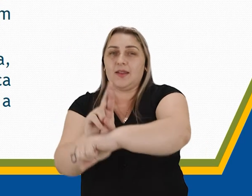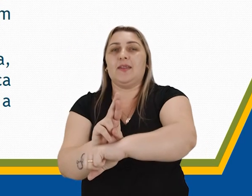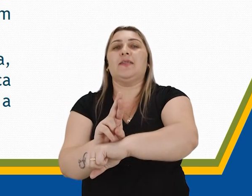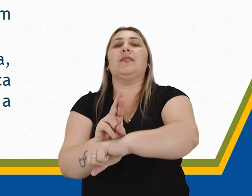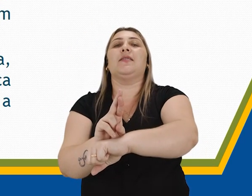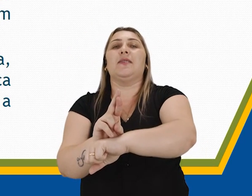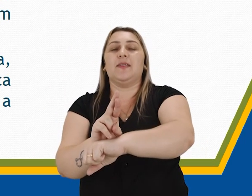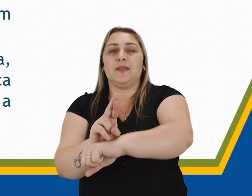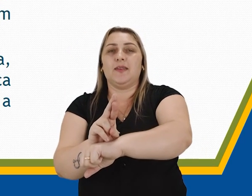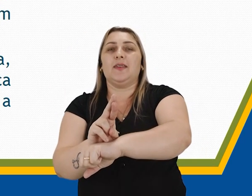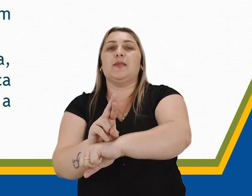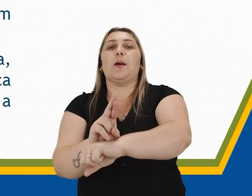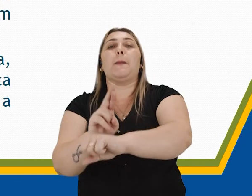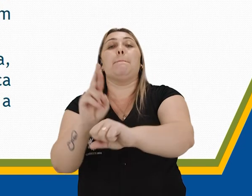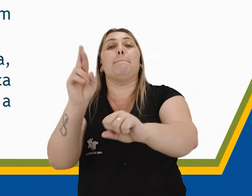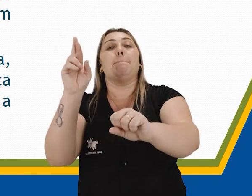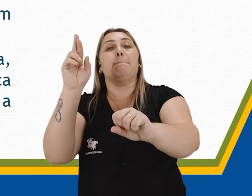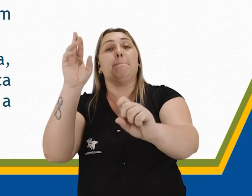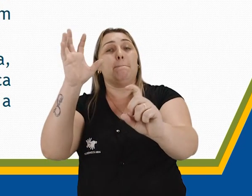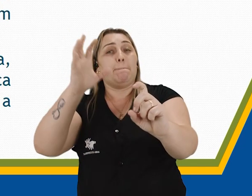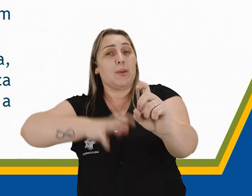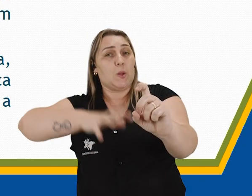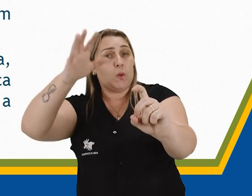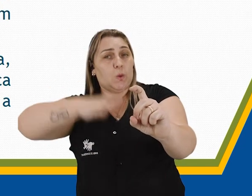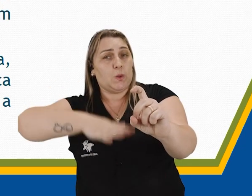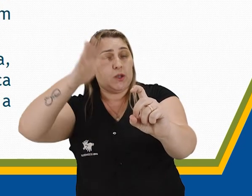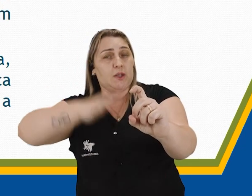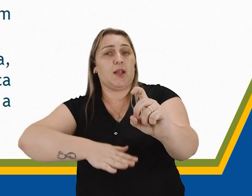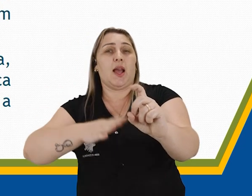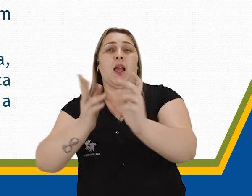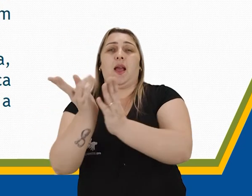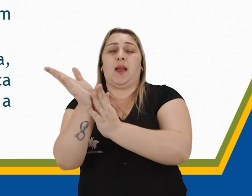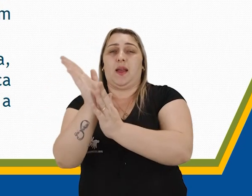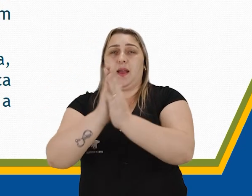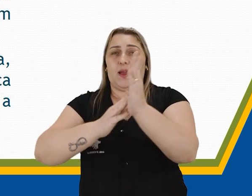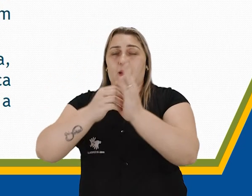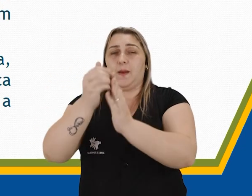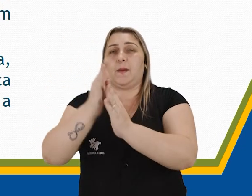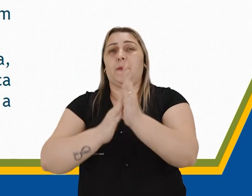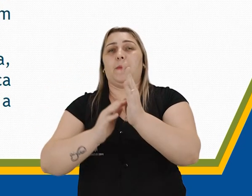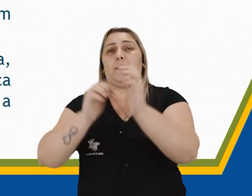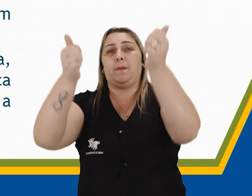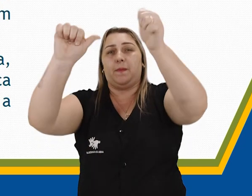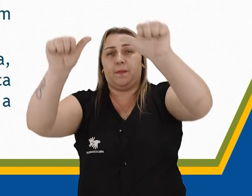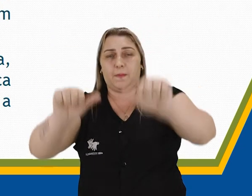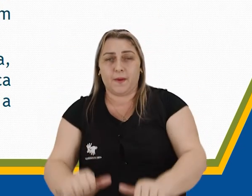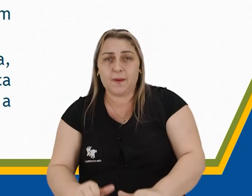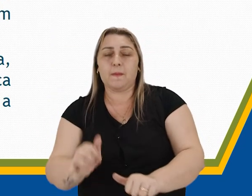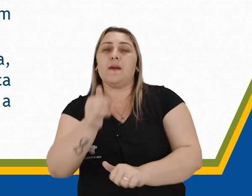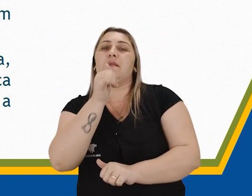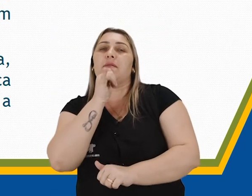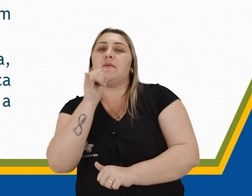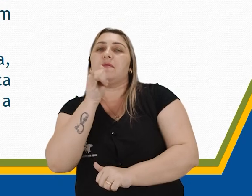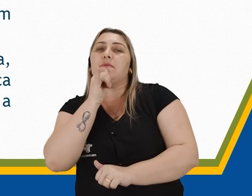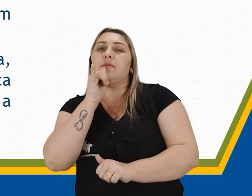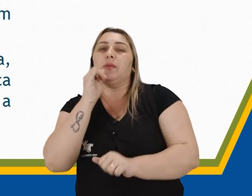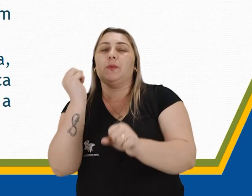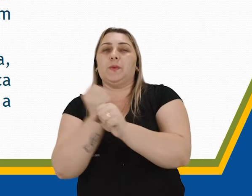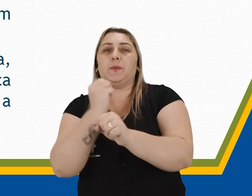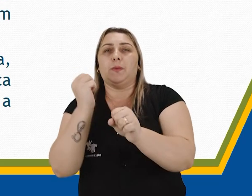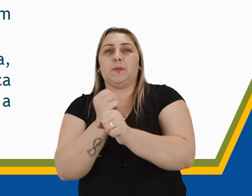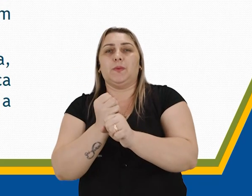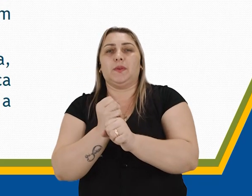e mitológicos. As grandes obras de arquitetura, como os templos, por exemplo, eram erguidas em